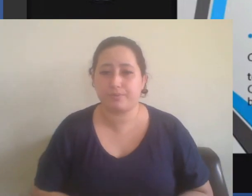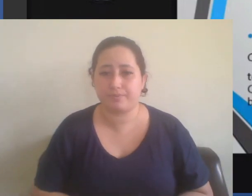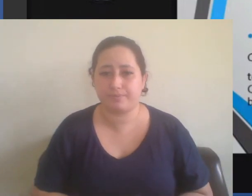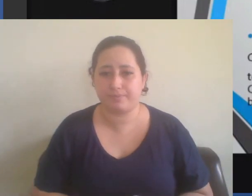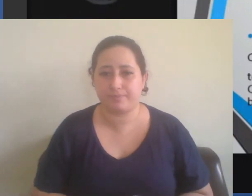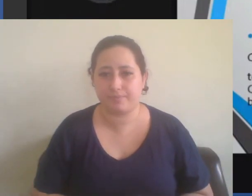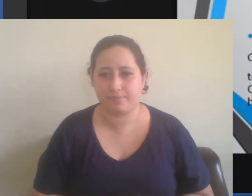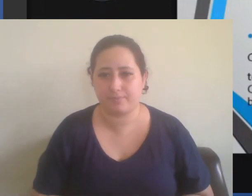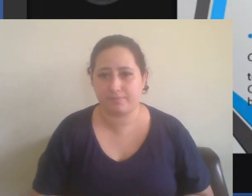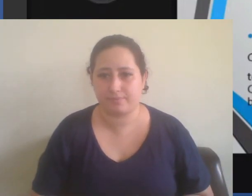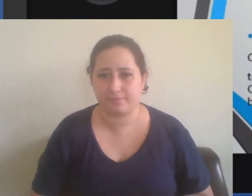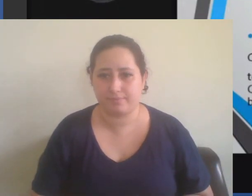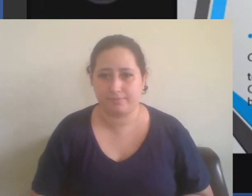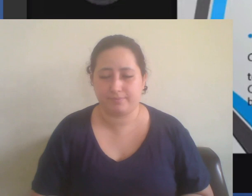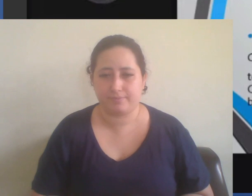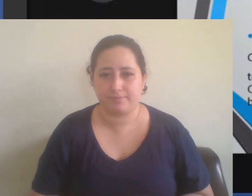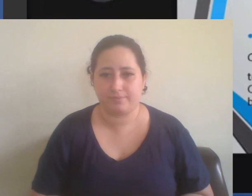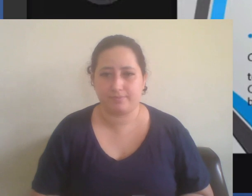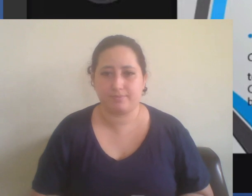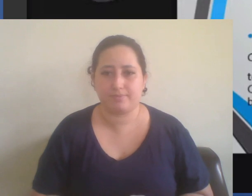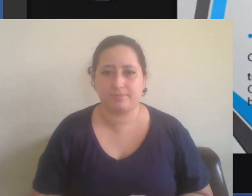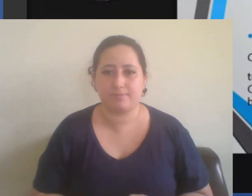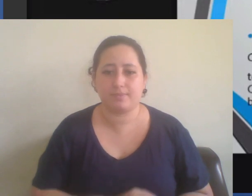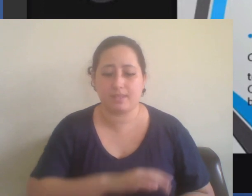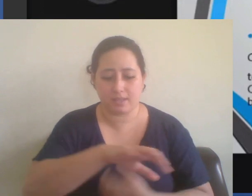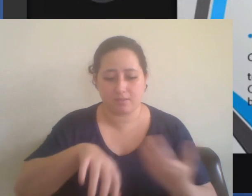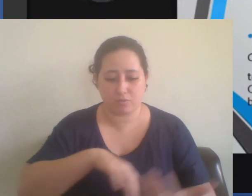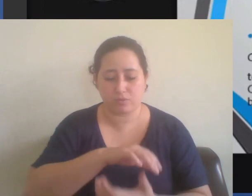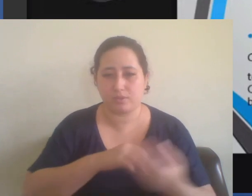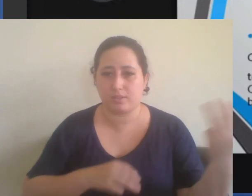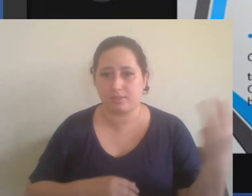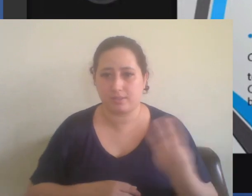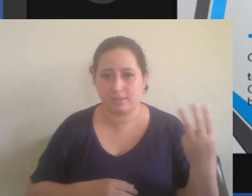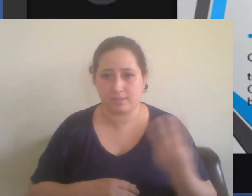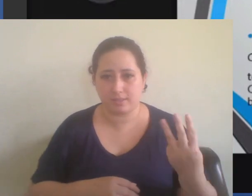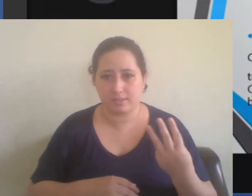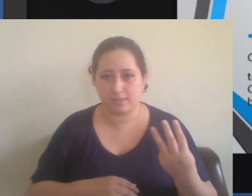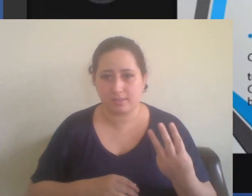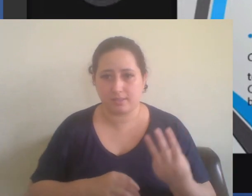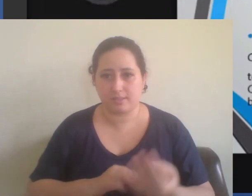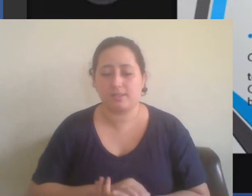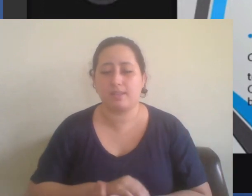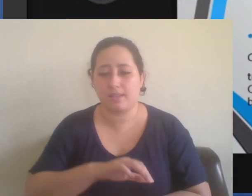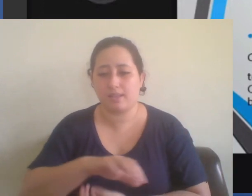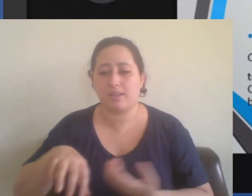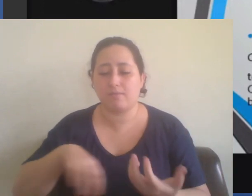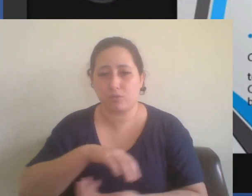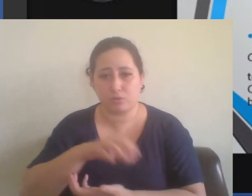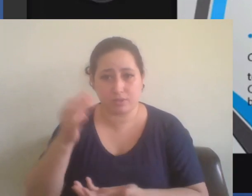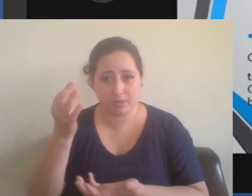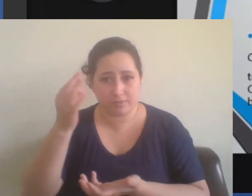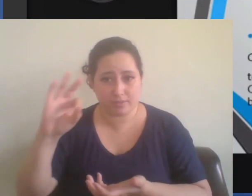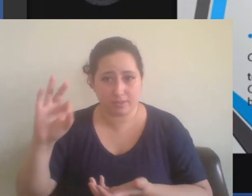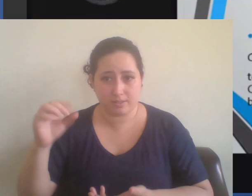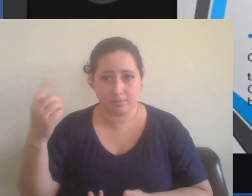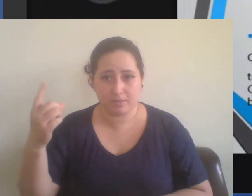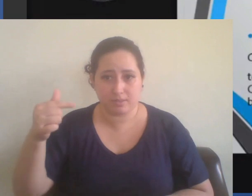Por fim, a terceira revolução, a Revolução Francesa de 1789